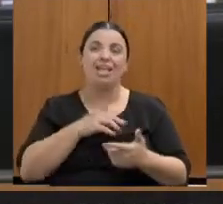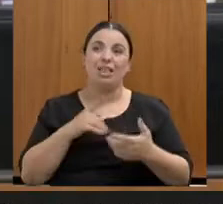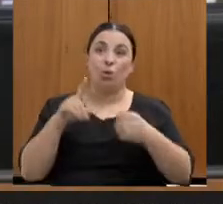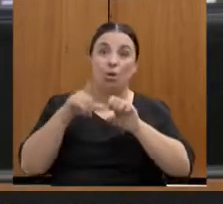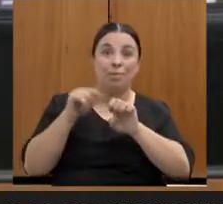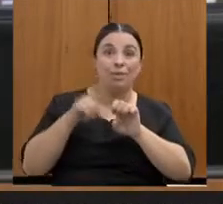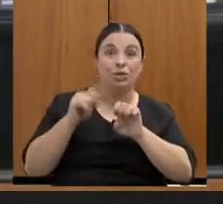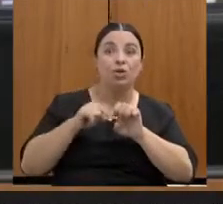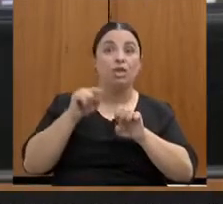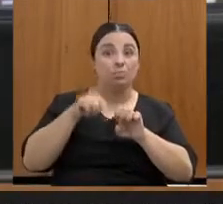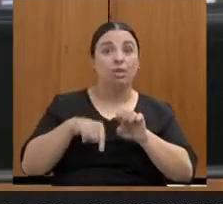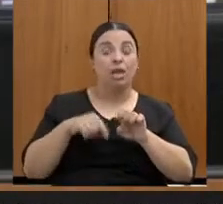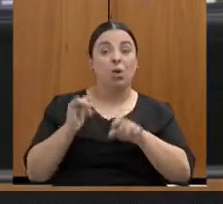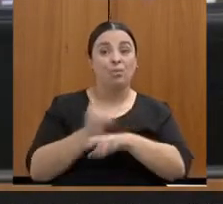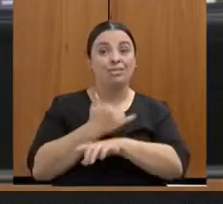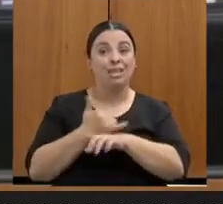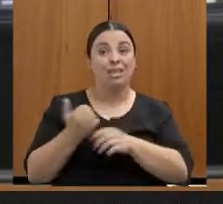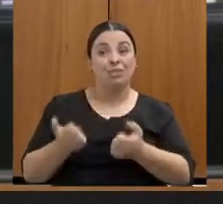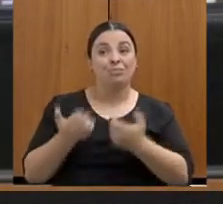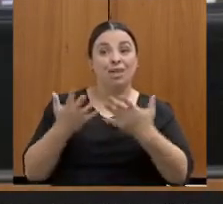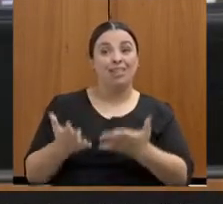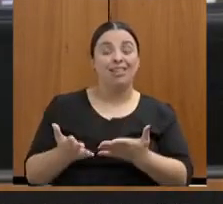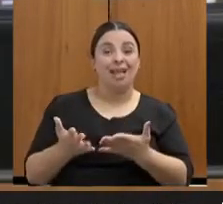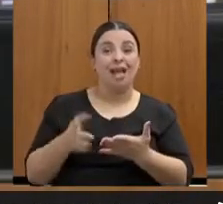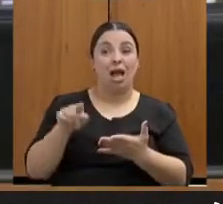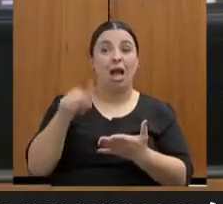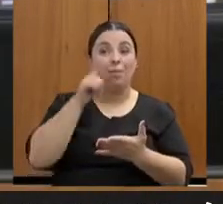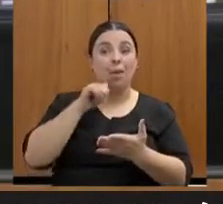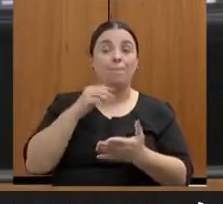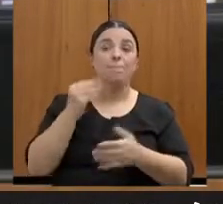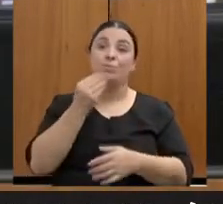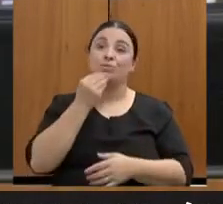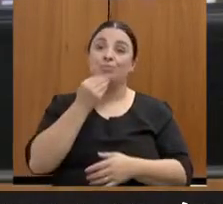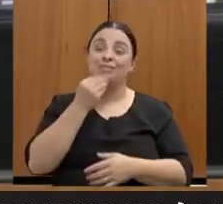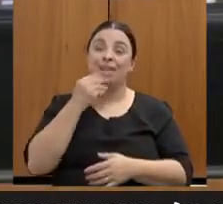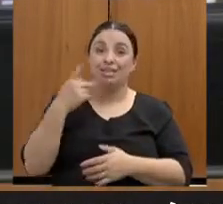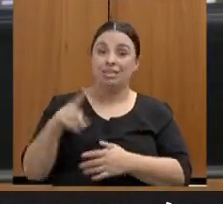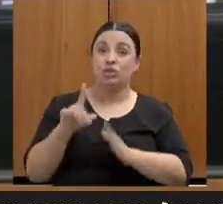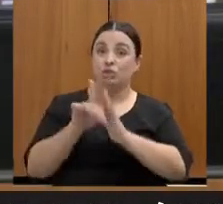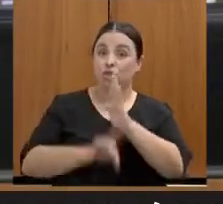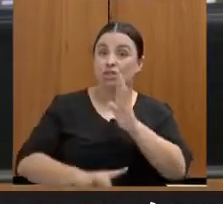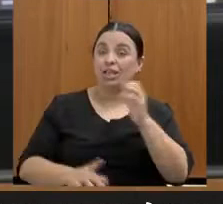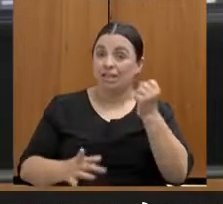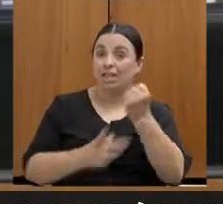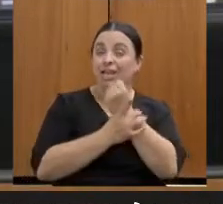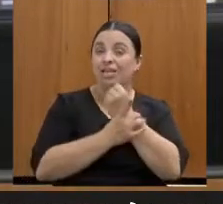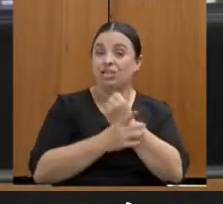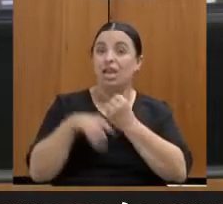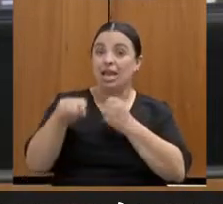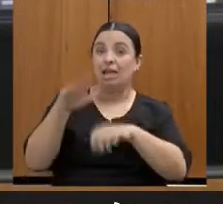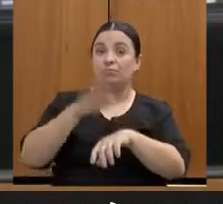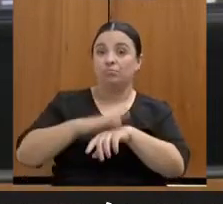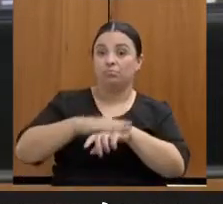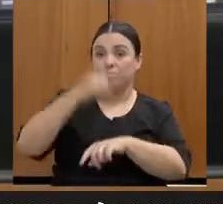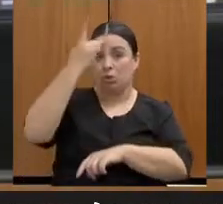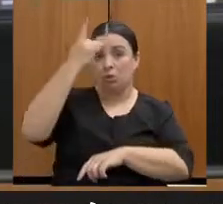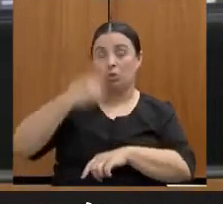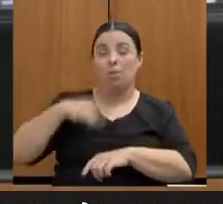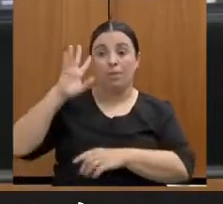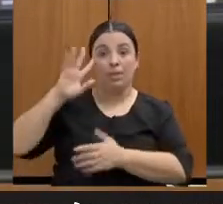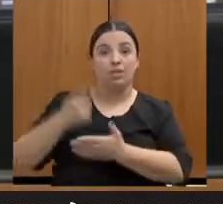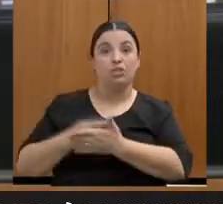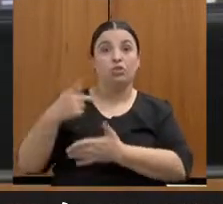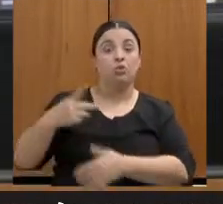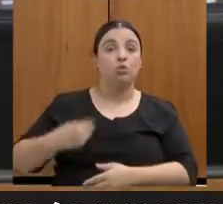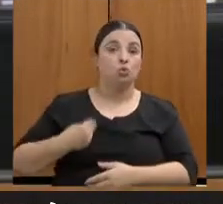tenham garantido os seus direitos e estejam autônomas para decidir as suas vidas quando de